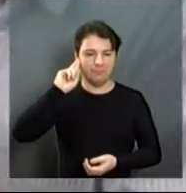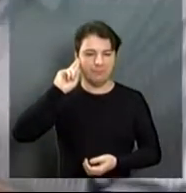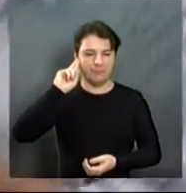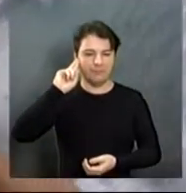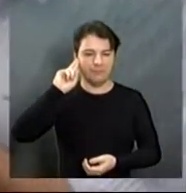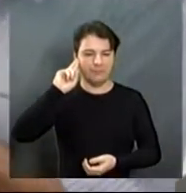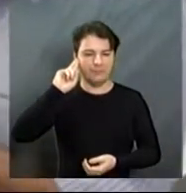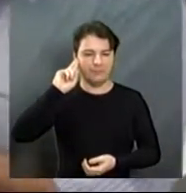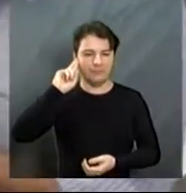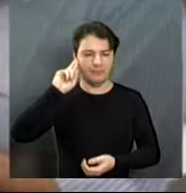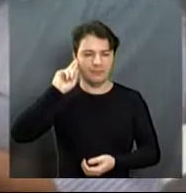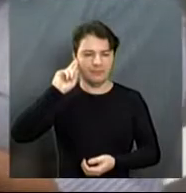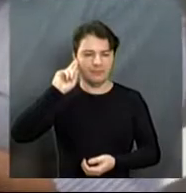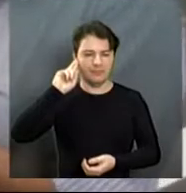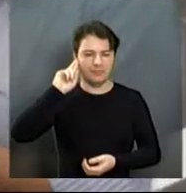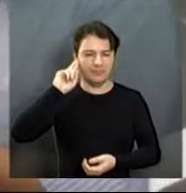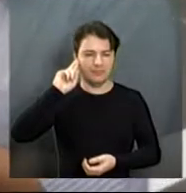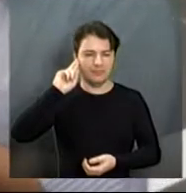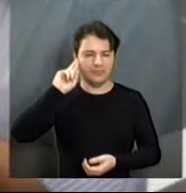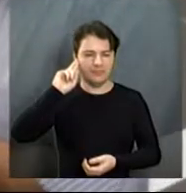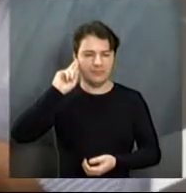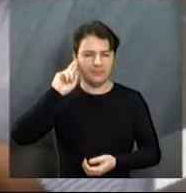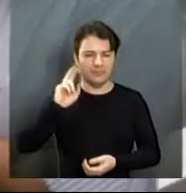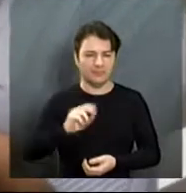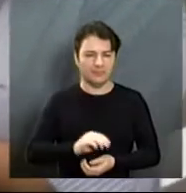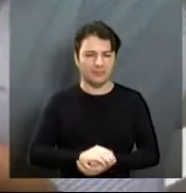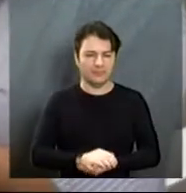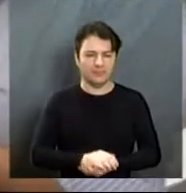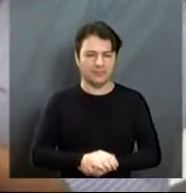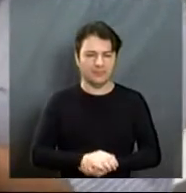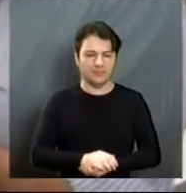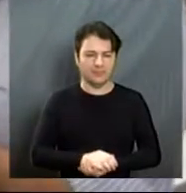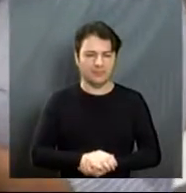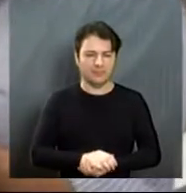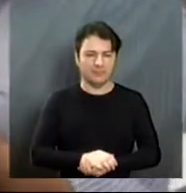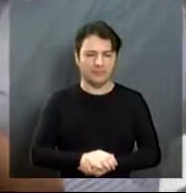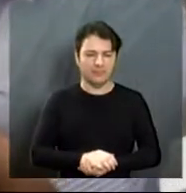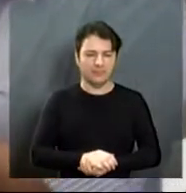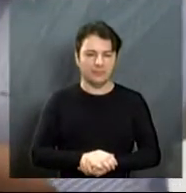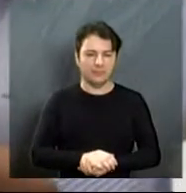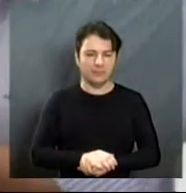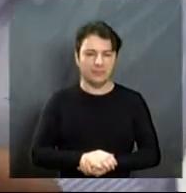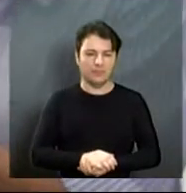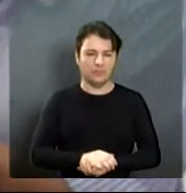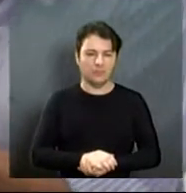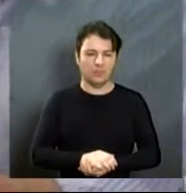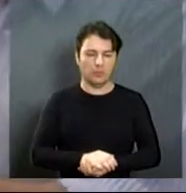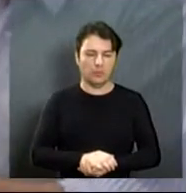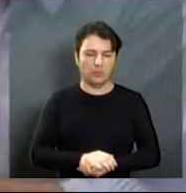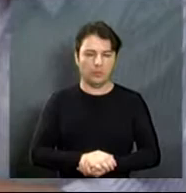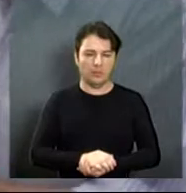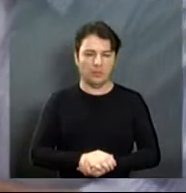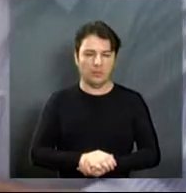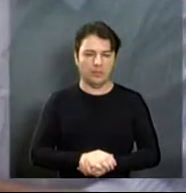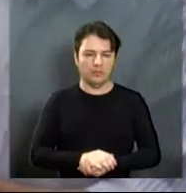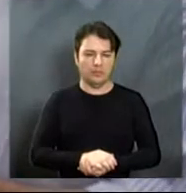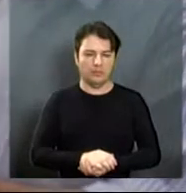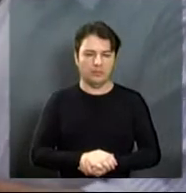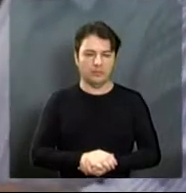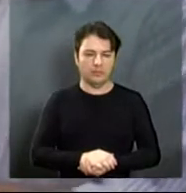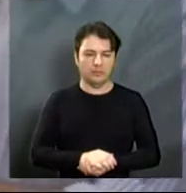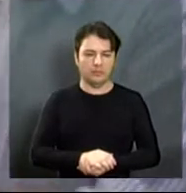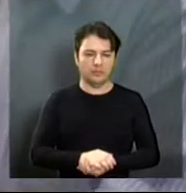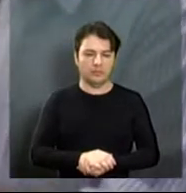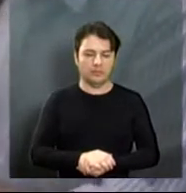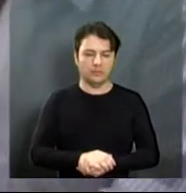e nesse ano de 2017 nós passamos pra 14 e